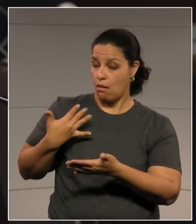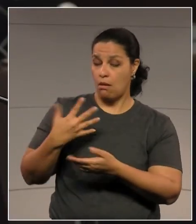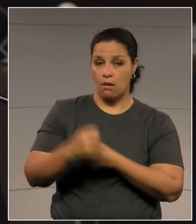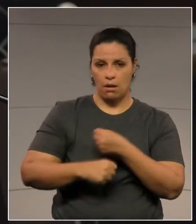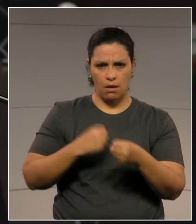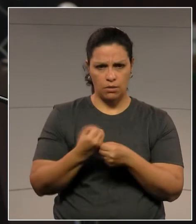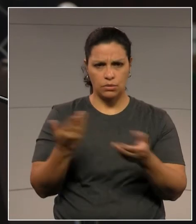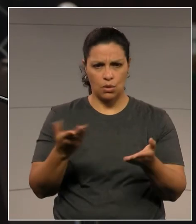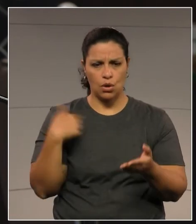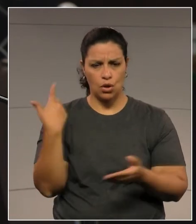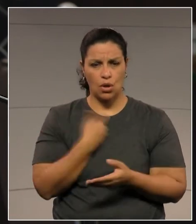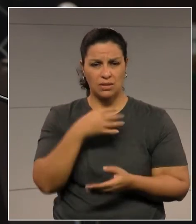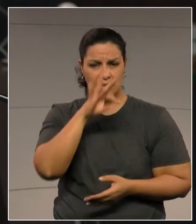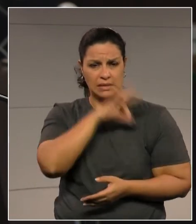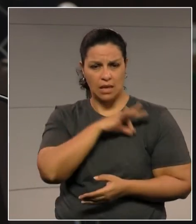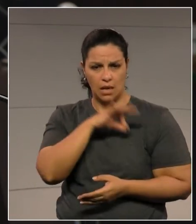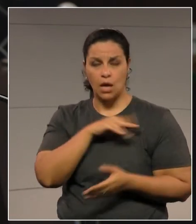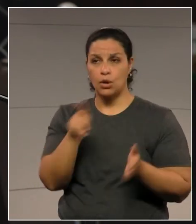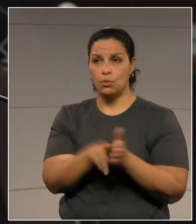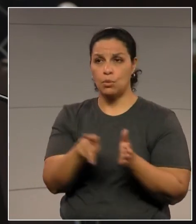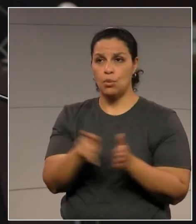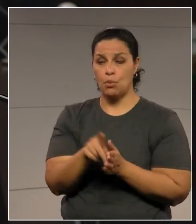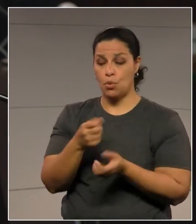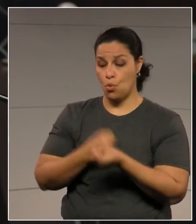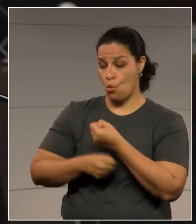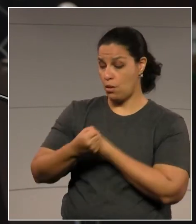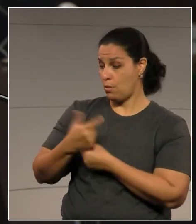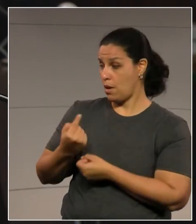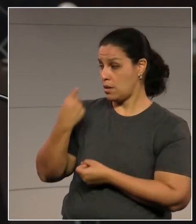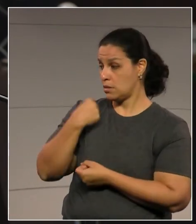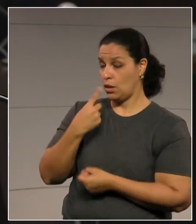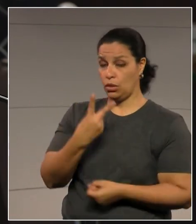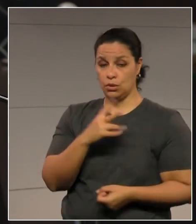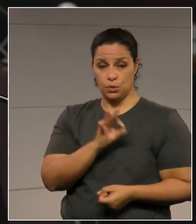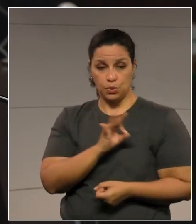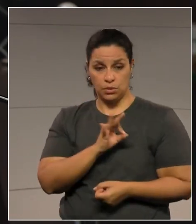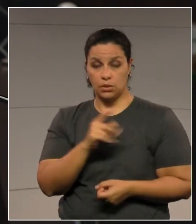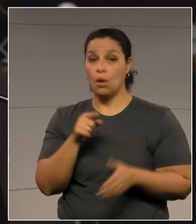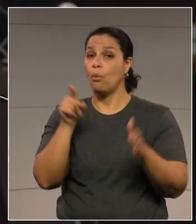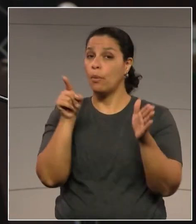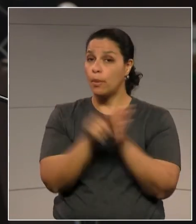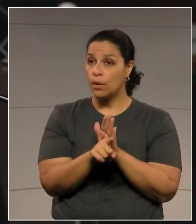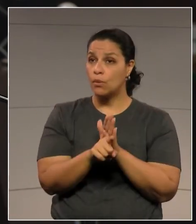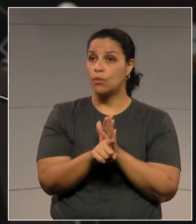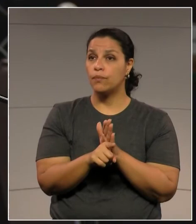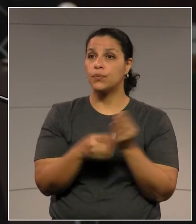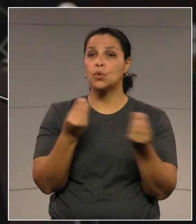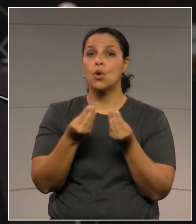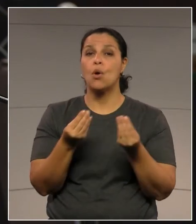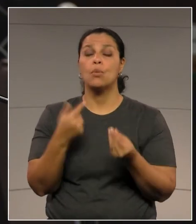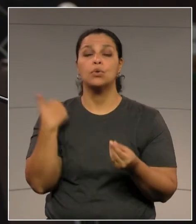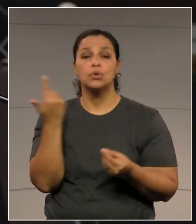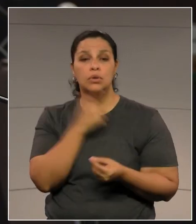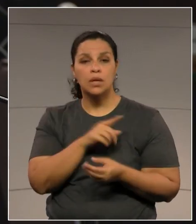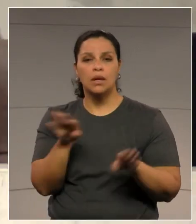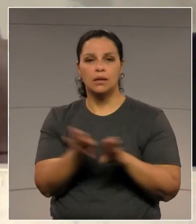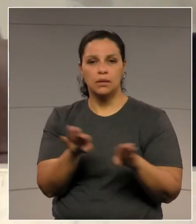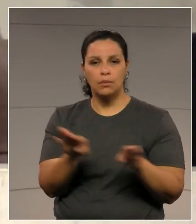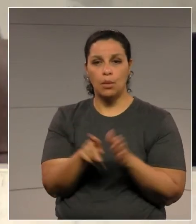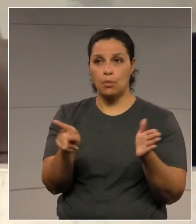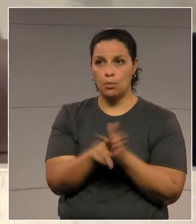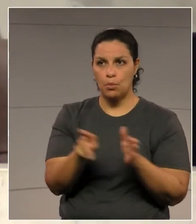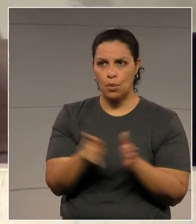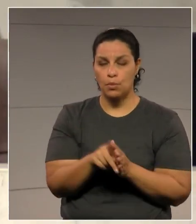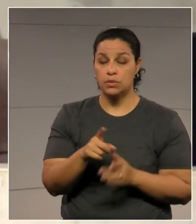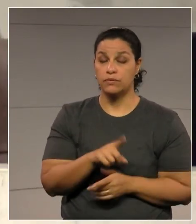Agora, temos uma reposição que vem do ano que se afindou. A minha pergunta é essa. Qual é a previsão? O Supremo já definiu